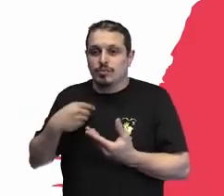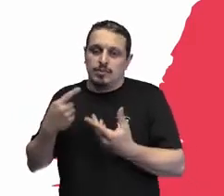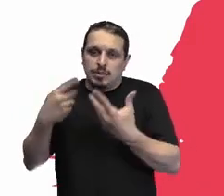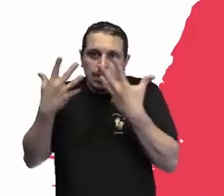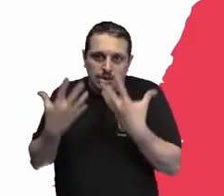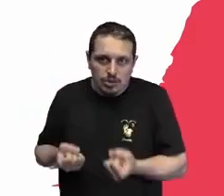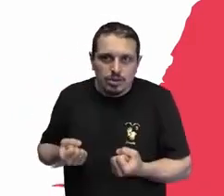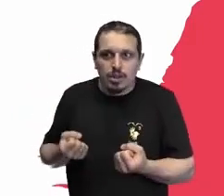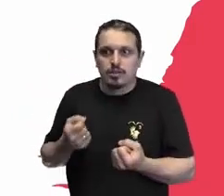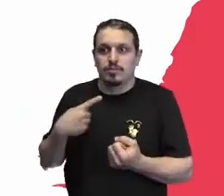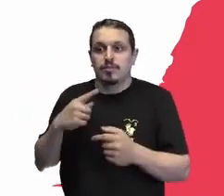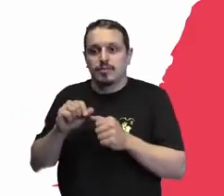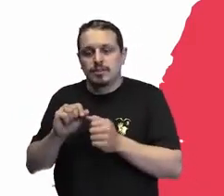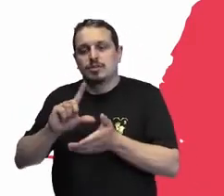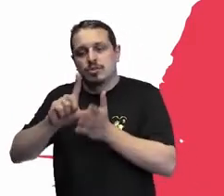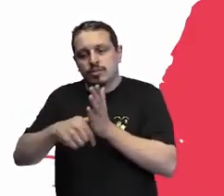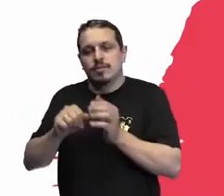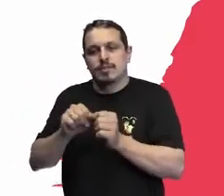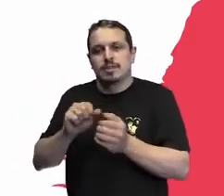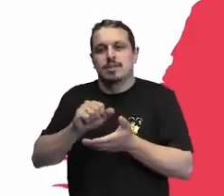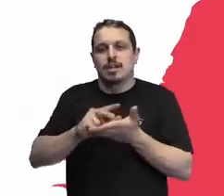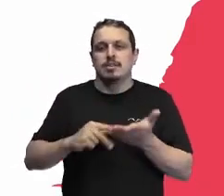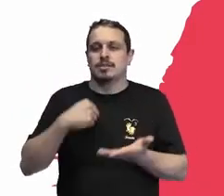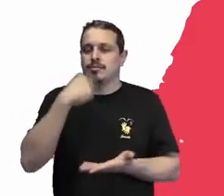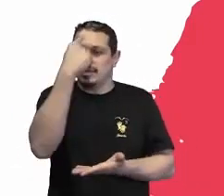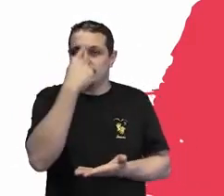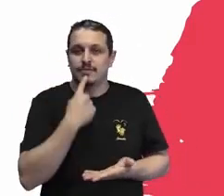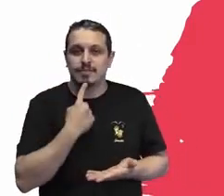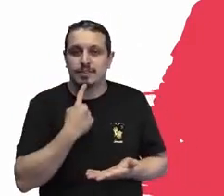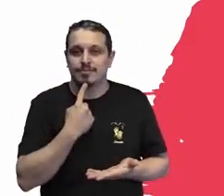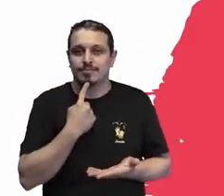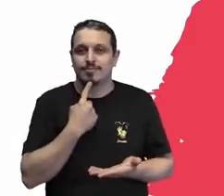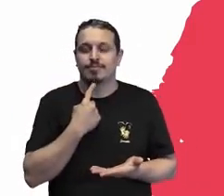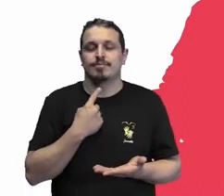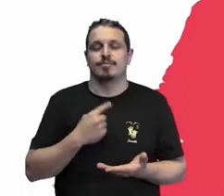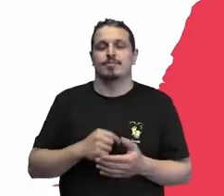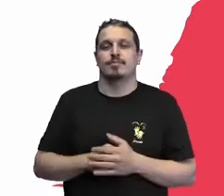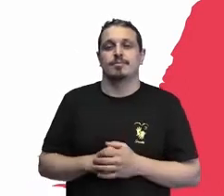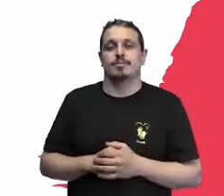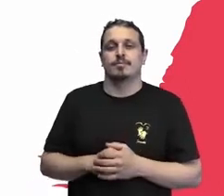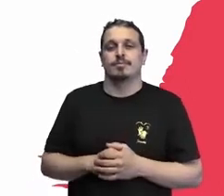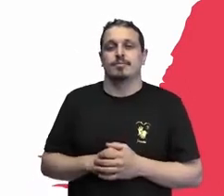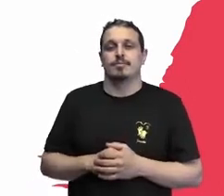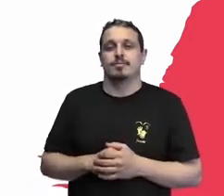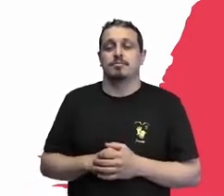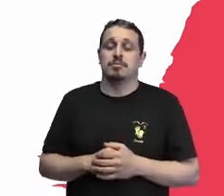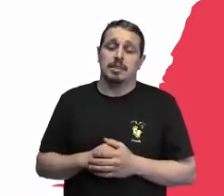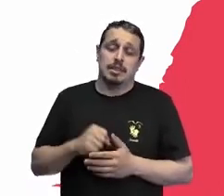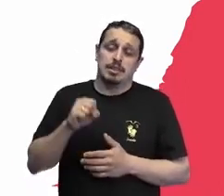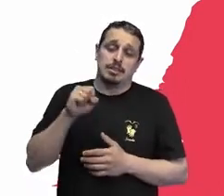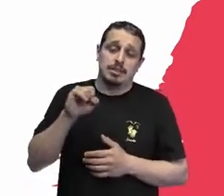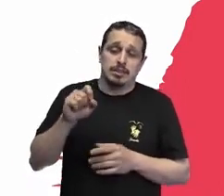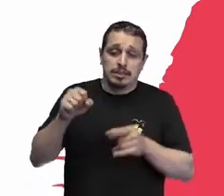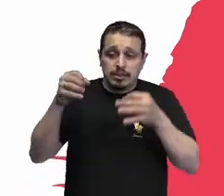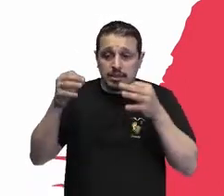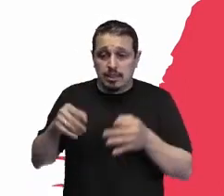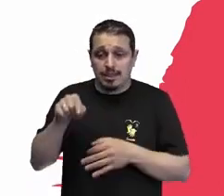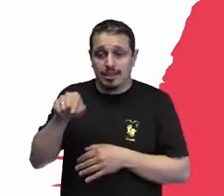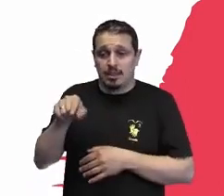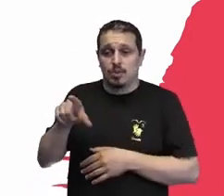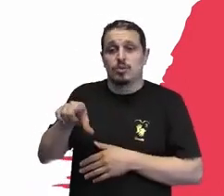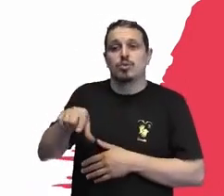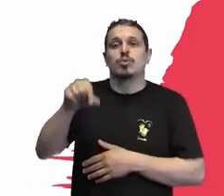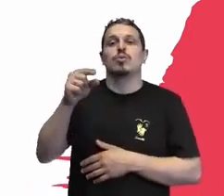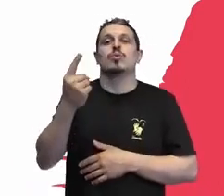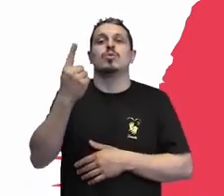partir da avaliação desse perfil, vocês, então, decidem se querem partir para a moradia mesmo, vamos